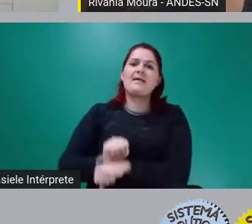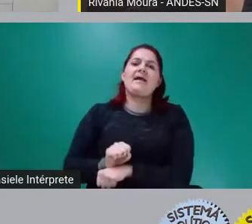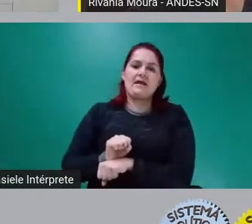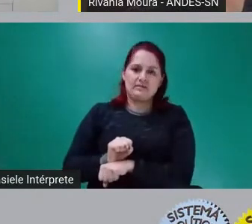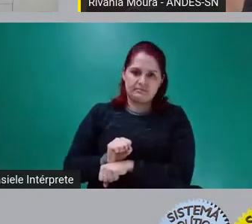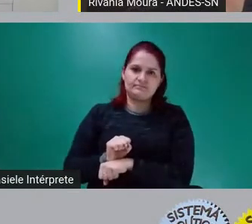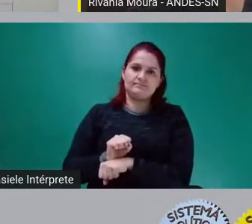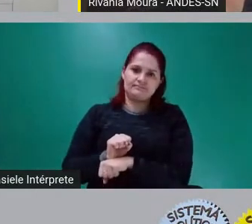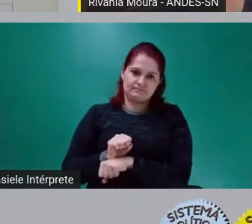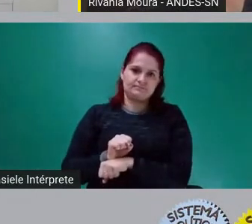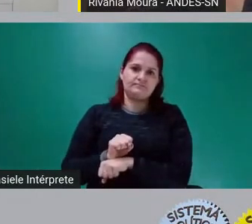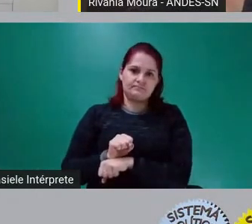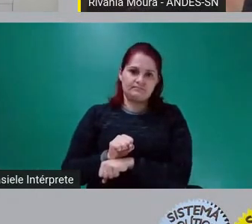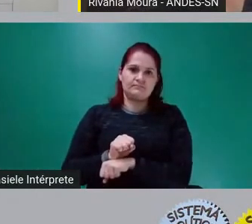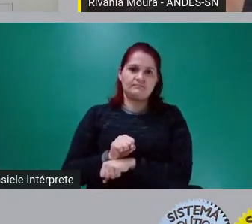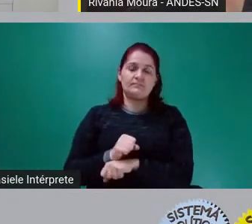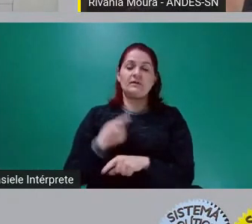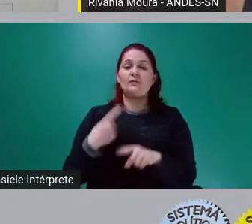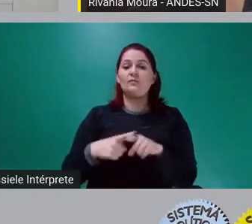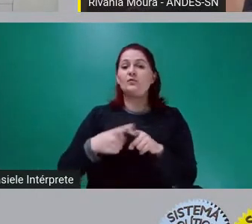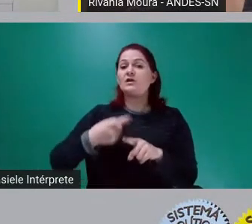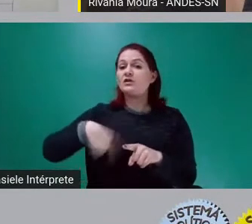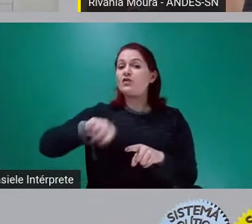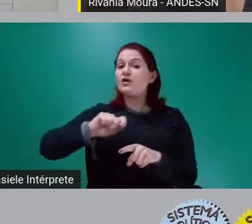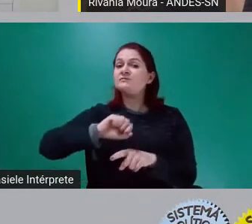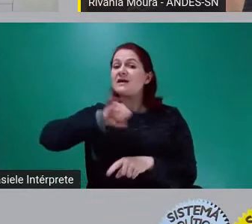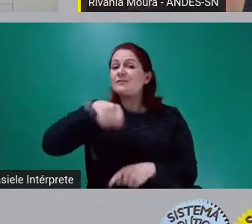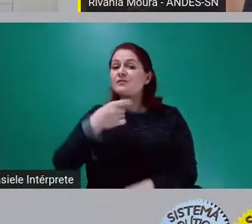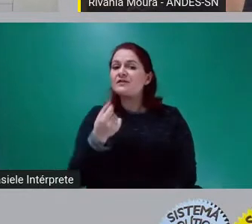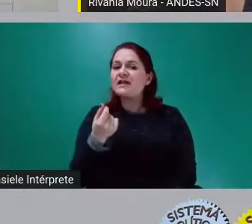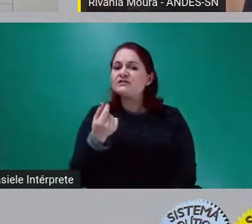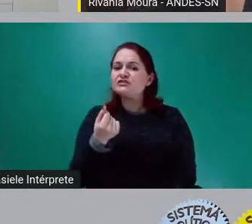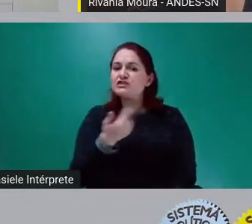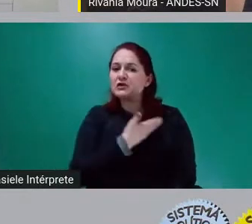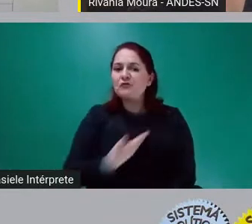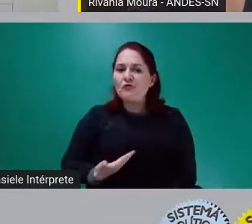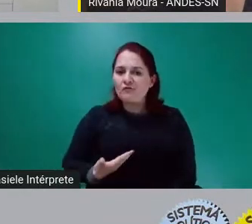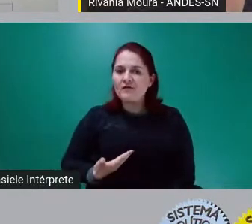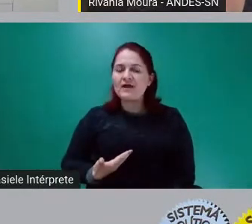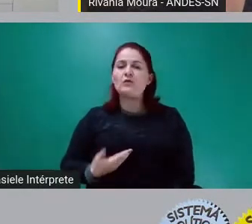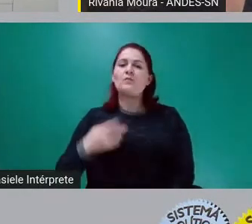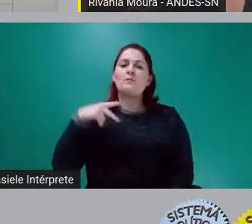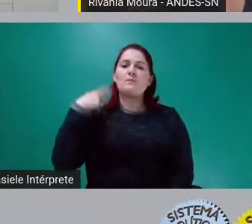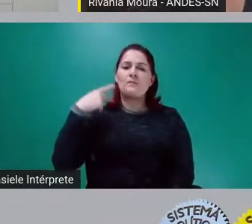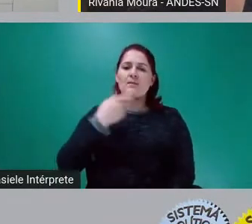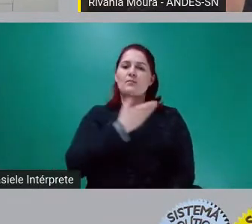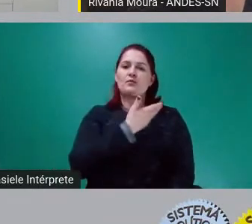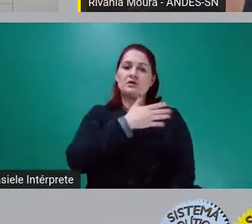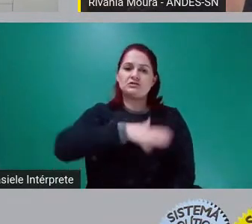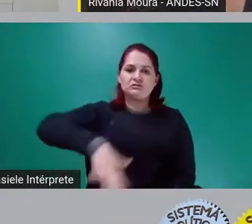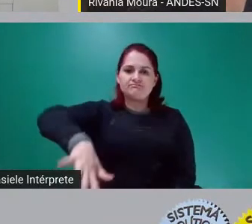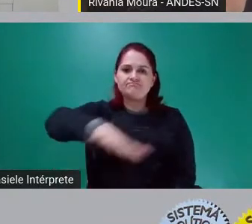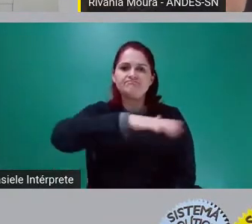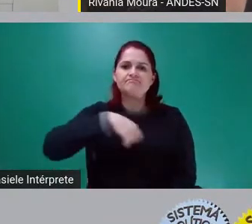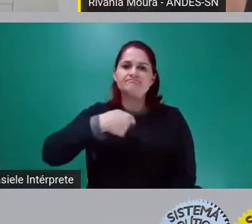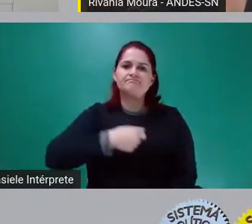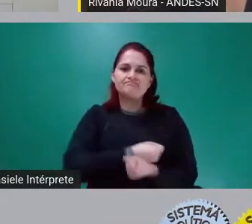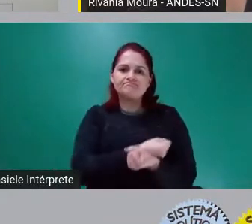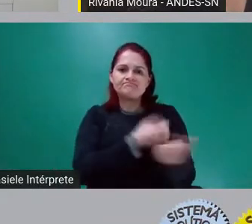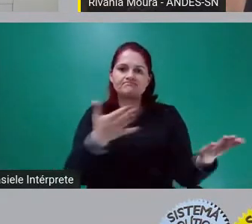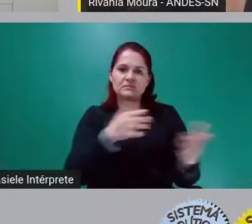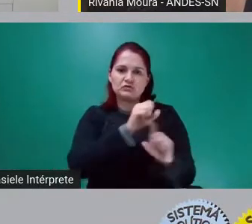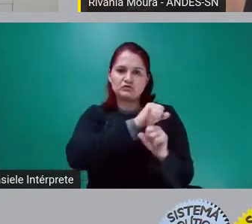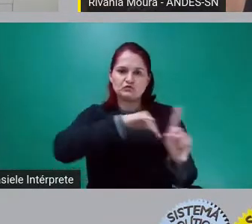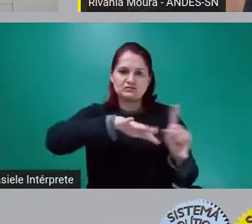recursos para políticas públicas. Primeiro. Segundo, sem quebrar a